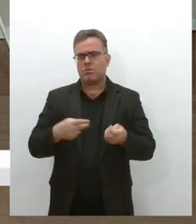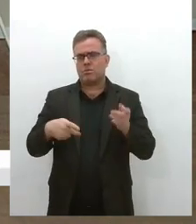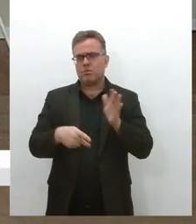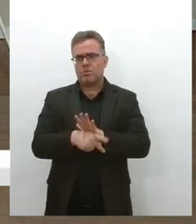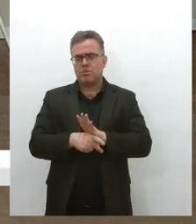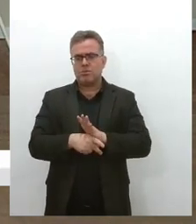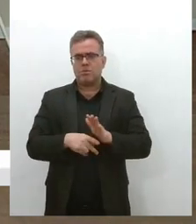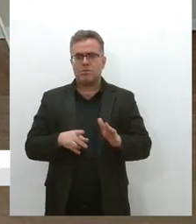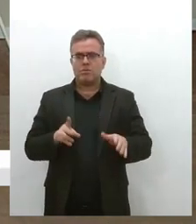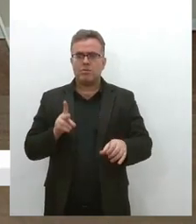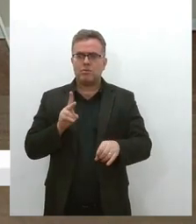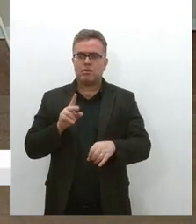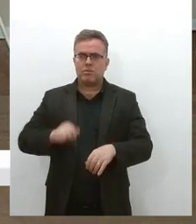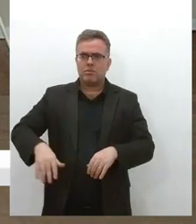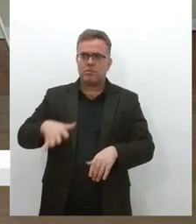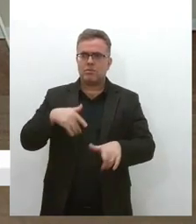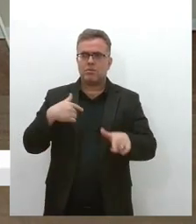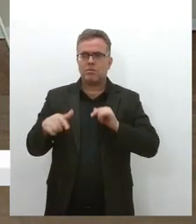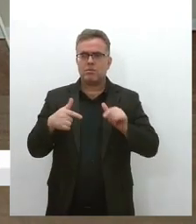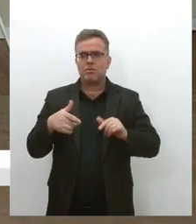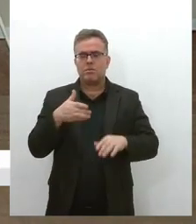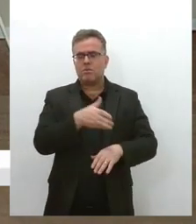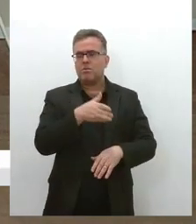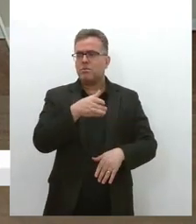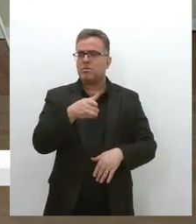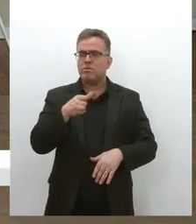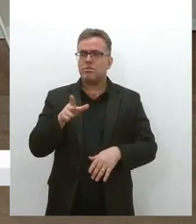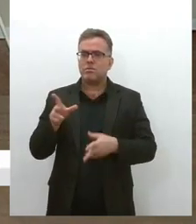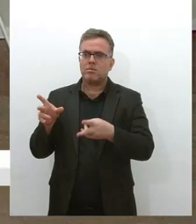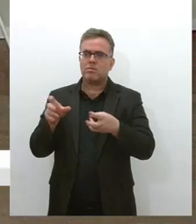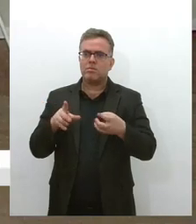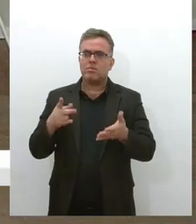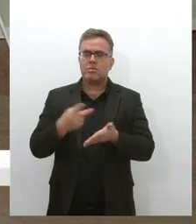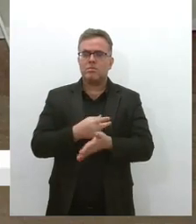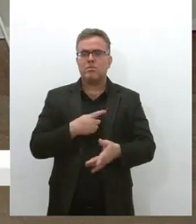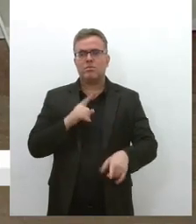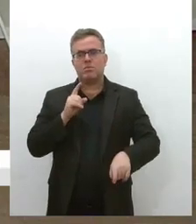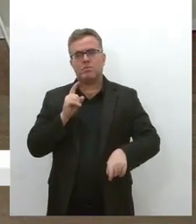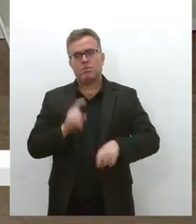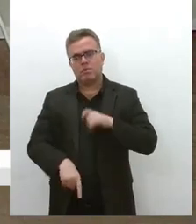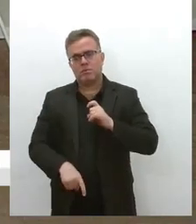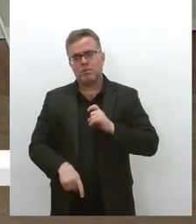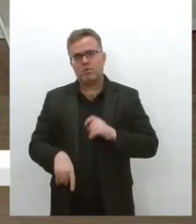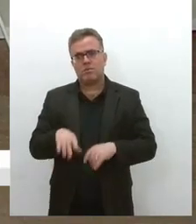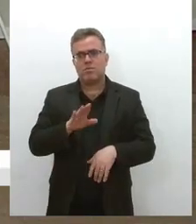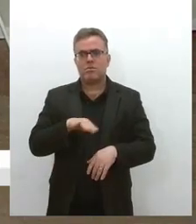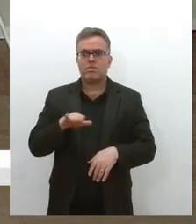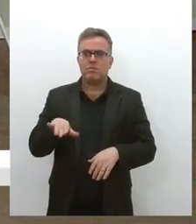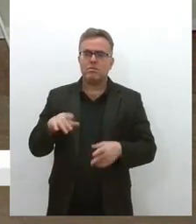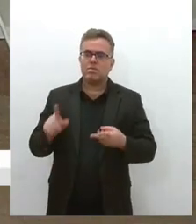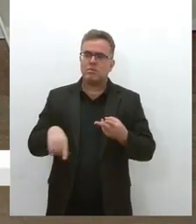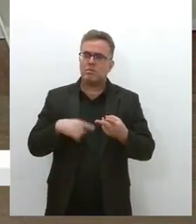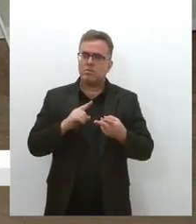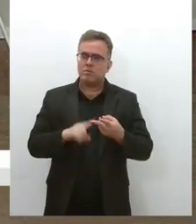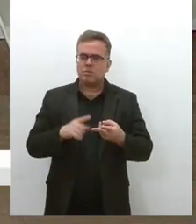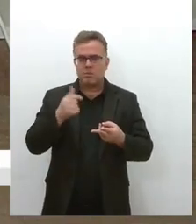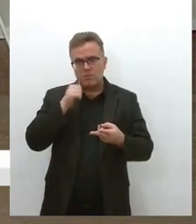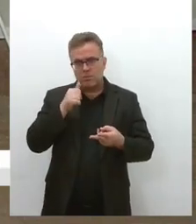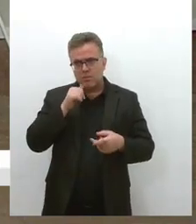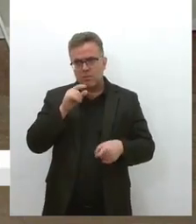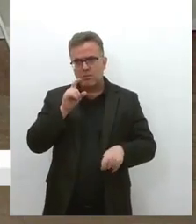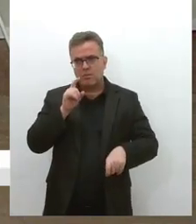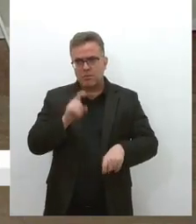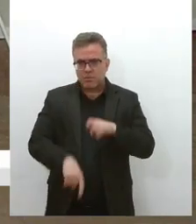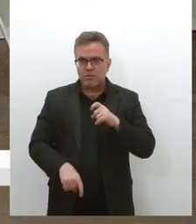assistentes atuam e que lidam com casos, desde abuso de menores, até, né, mulheres que sofrem